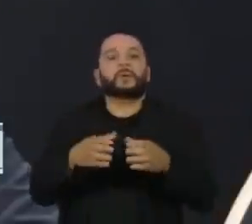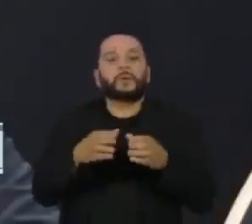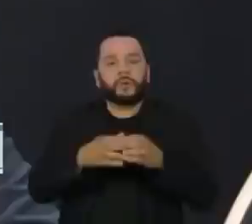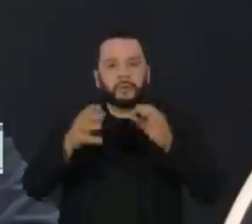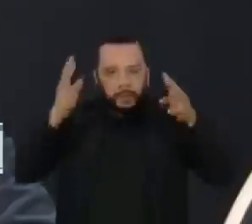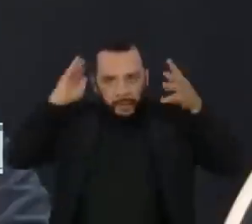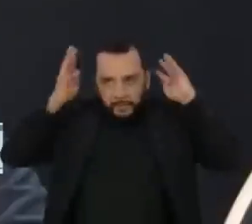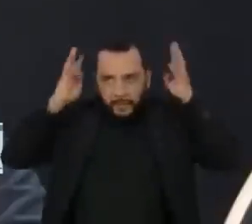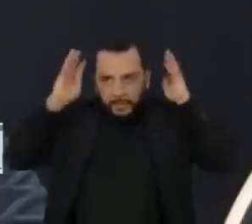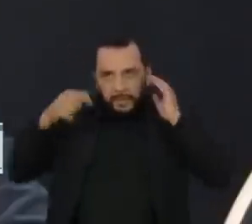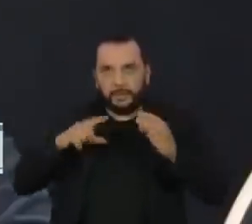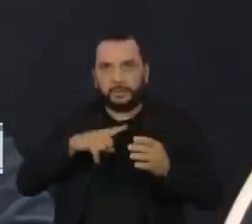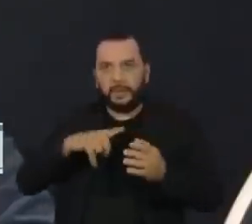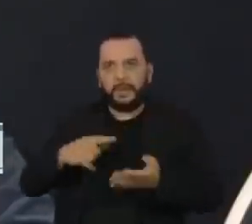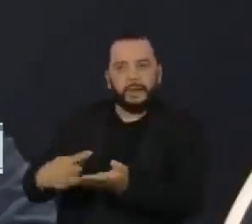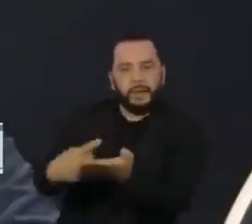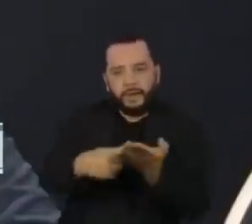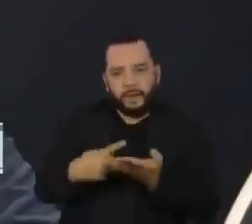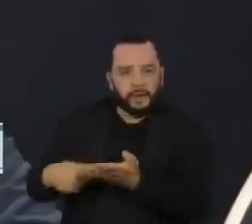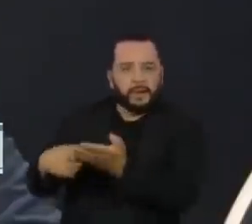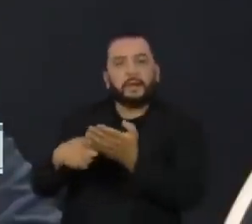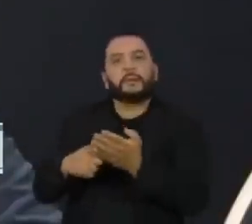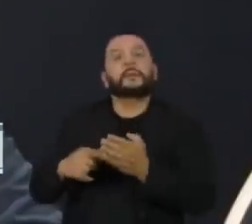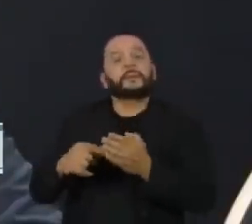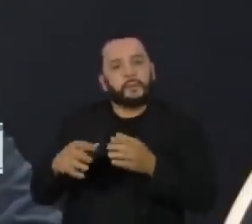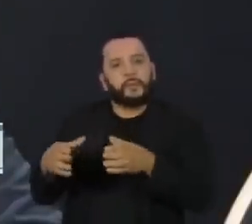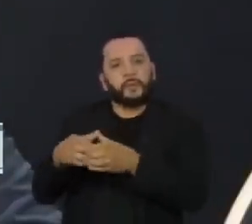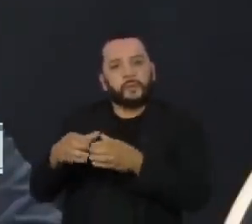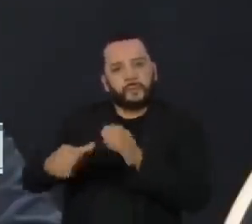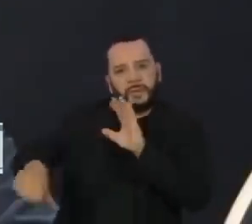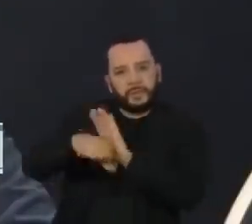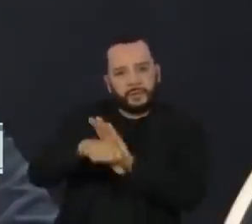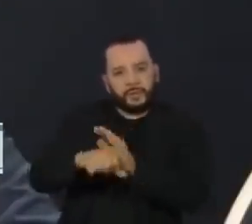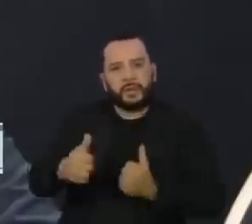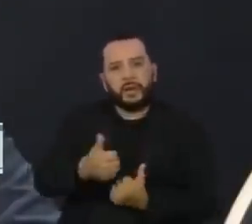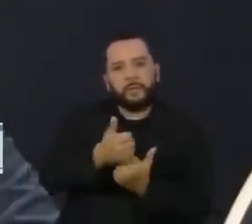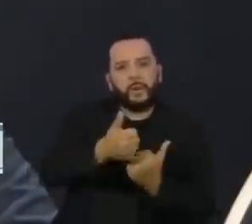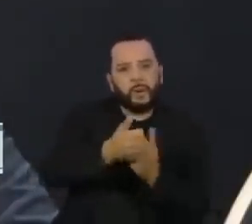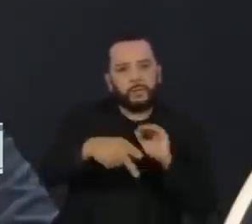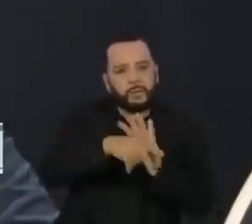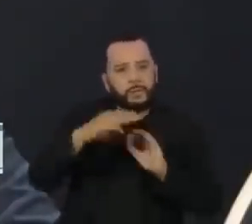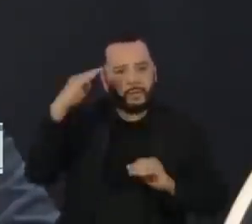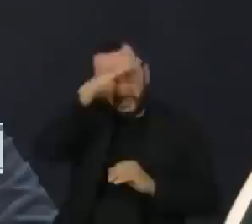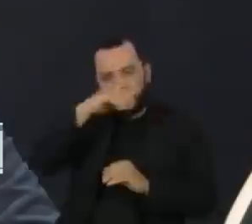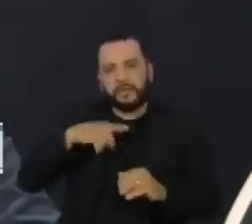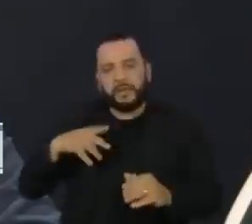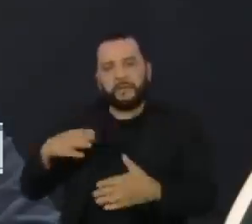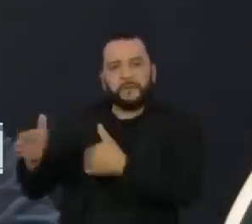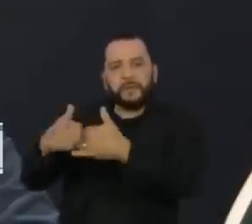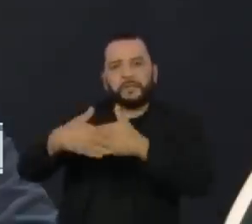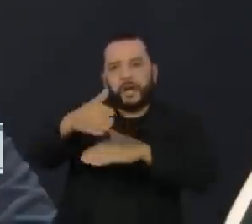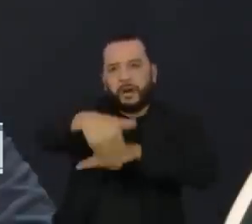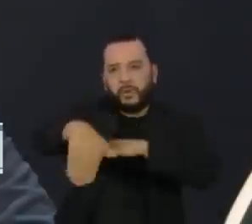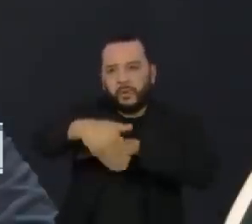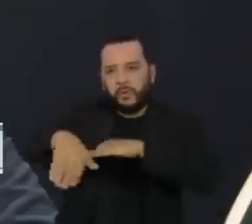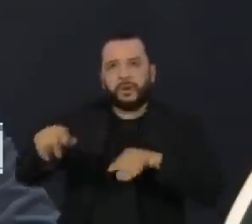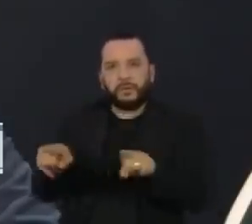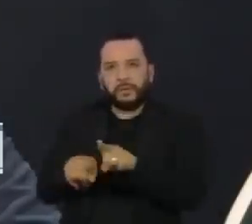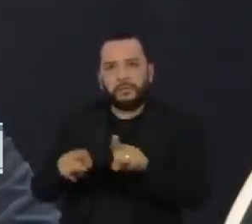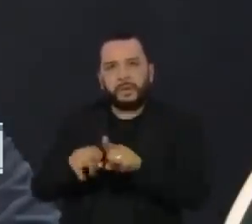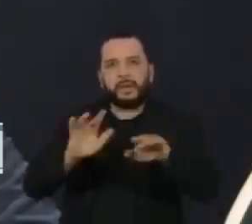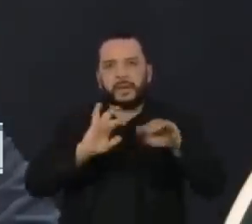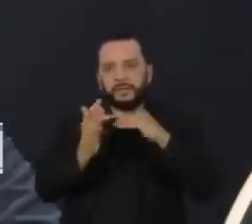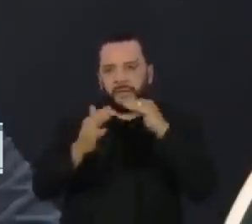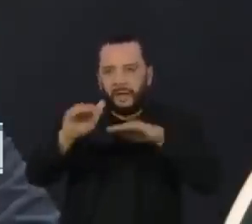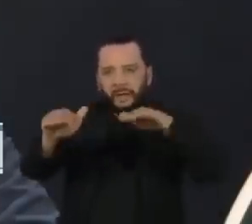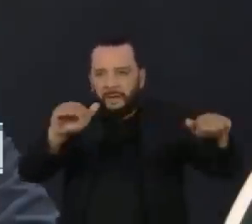organizados por milícias bolsonaristas para fechar estradas, fechar acesso às estradas, o estímulo pelas redes sociais